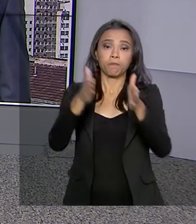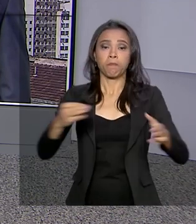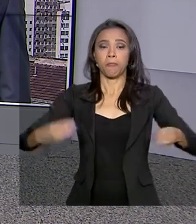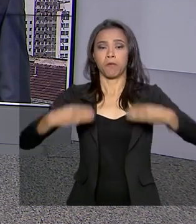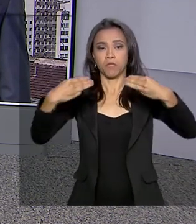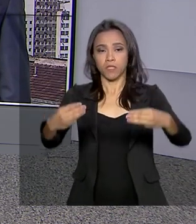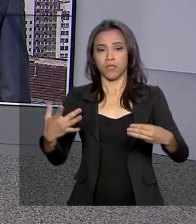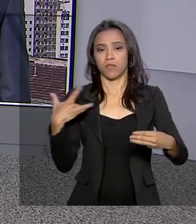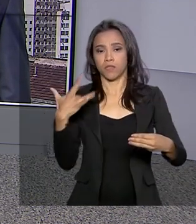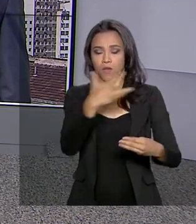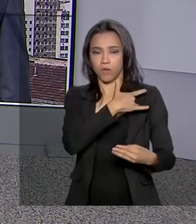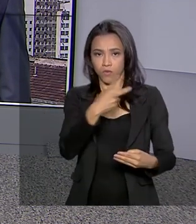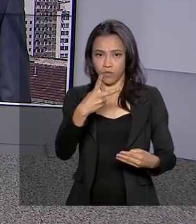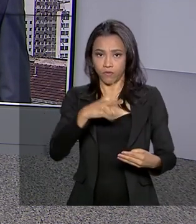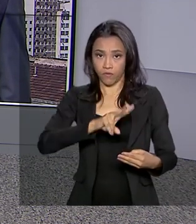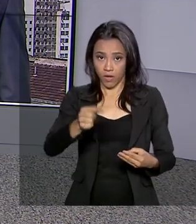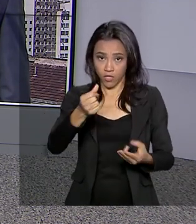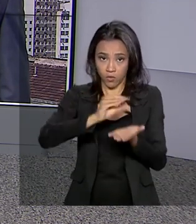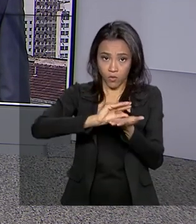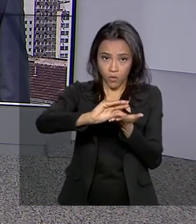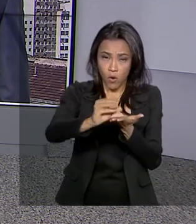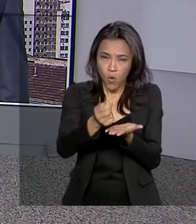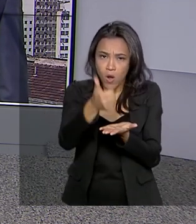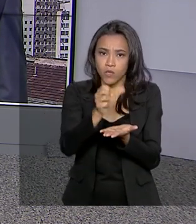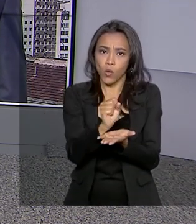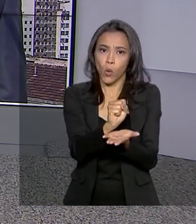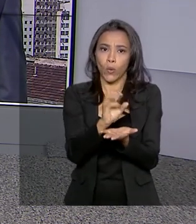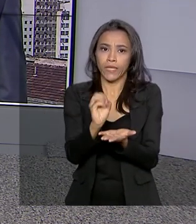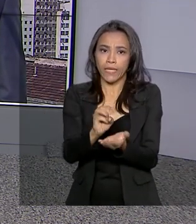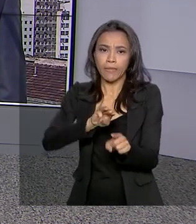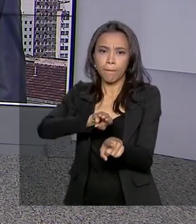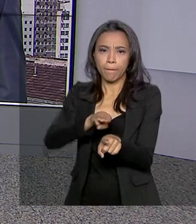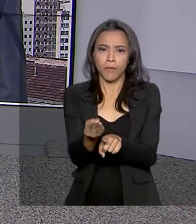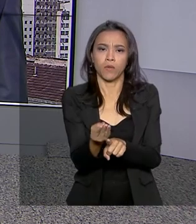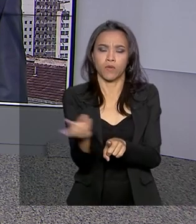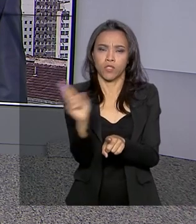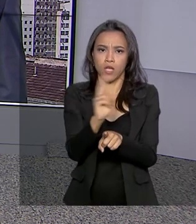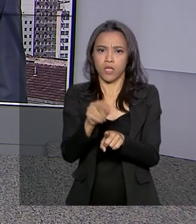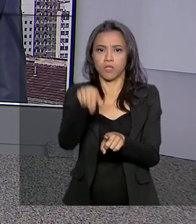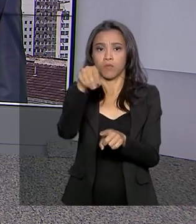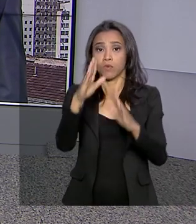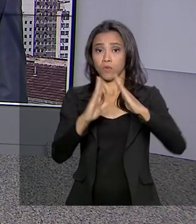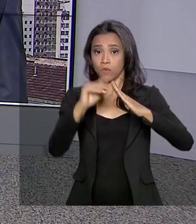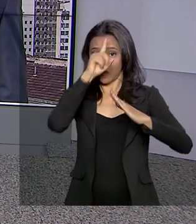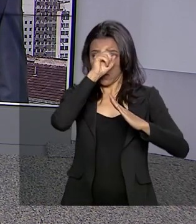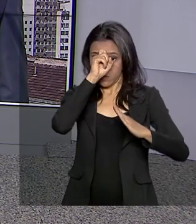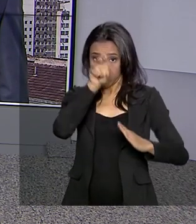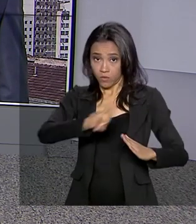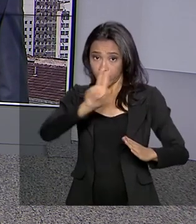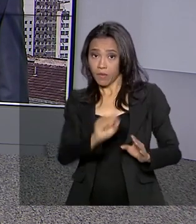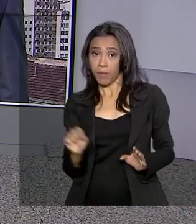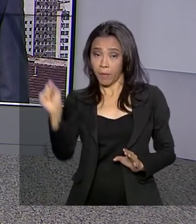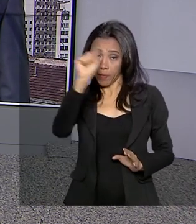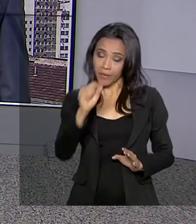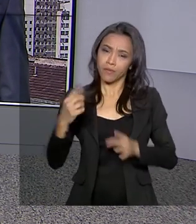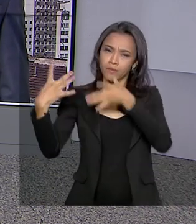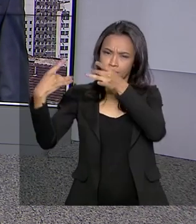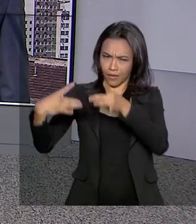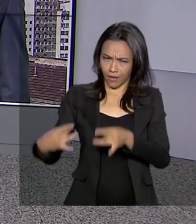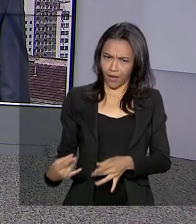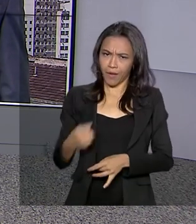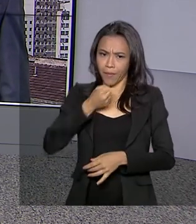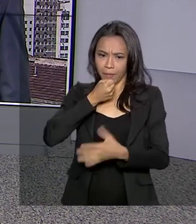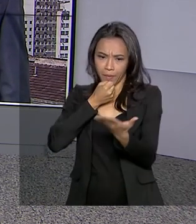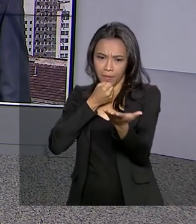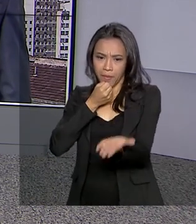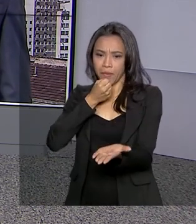Saúde vai liberar quase 80 milhões de reais para os hospitais universitários federais. Vamos ao Rio de Janeiro. Marcelo Castilho traz os detalhes para a gente.